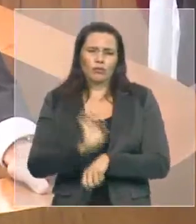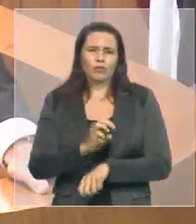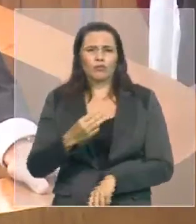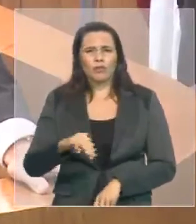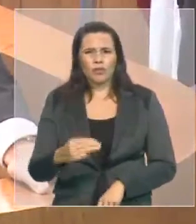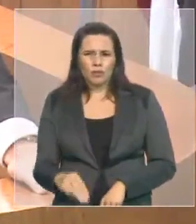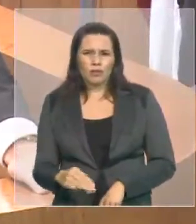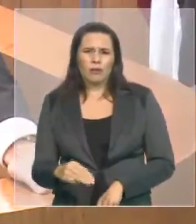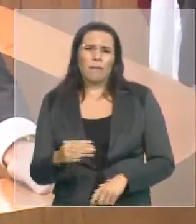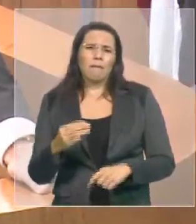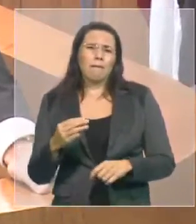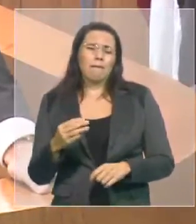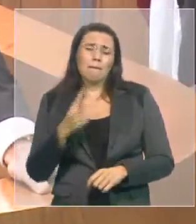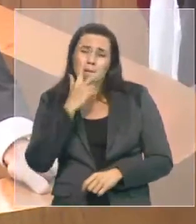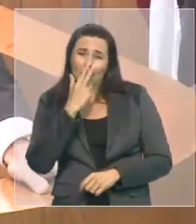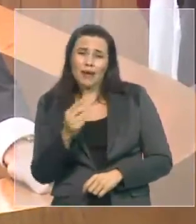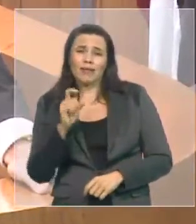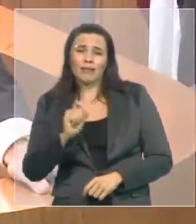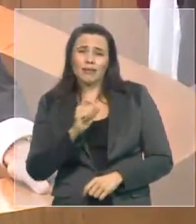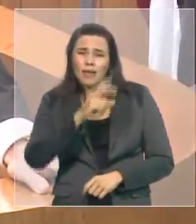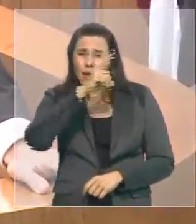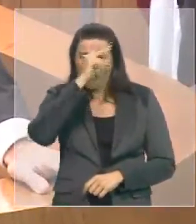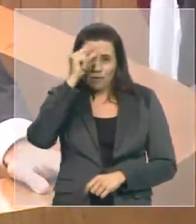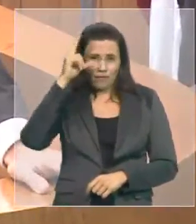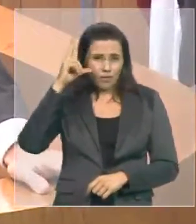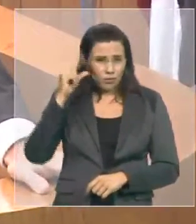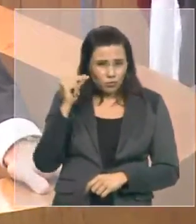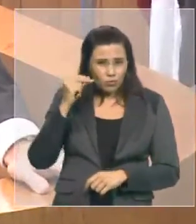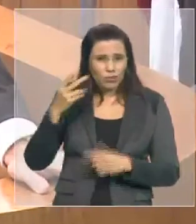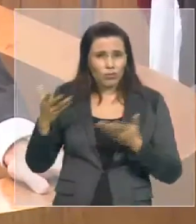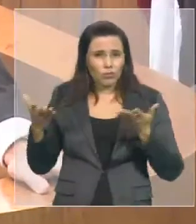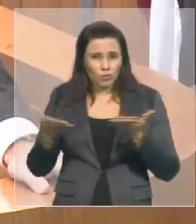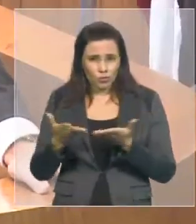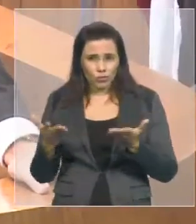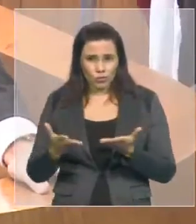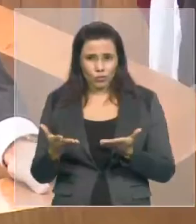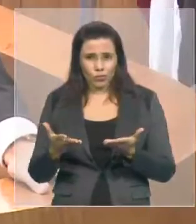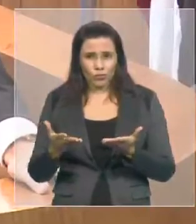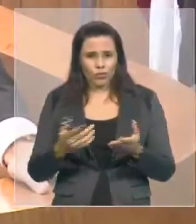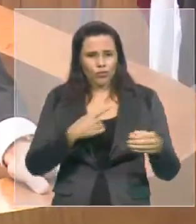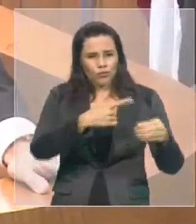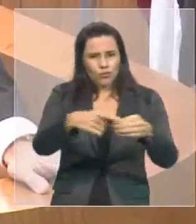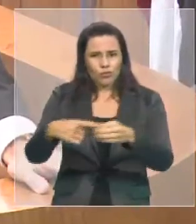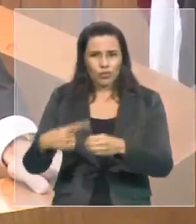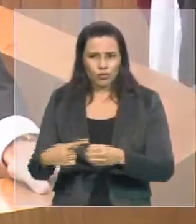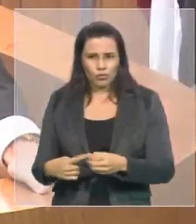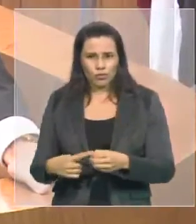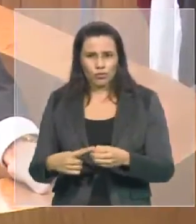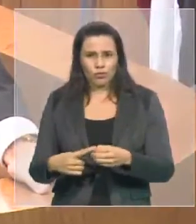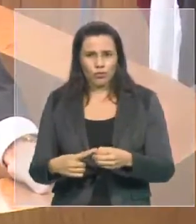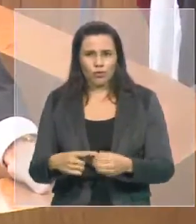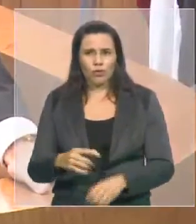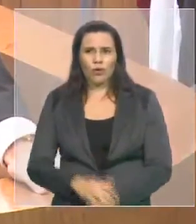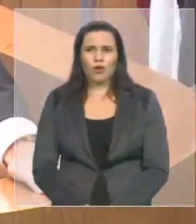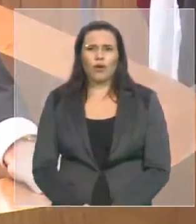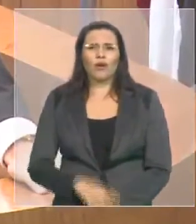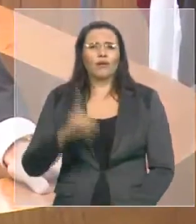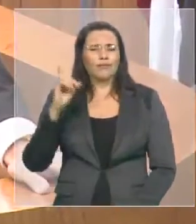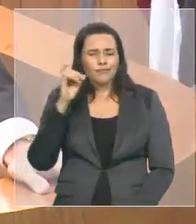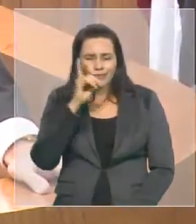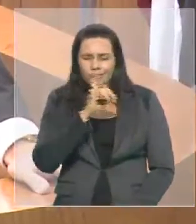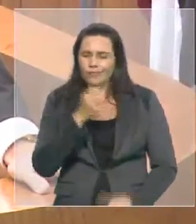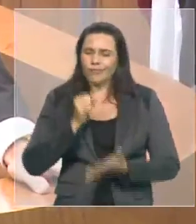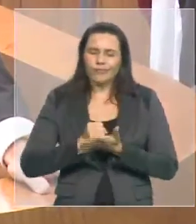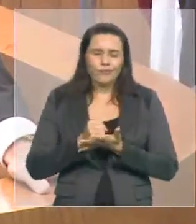prefeituras prestam, e hoje, com grande dificuldade que passam, fica cada vez mais difícil, auxílio à polícia militar.